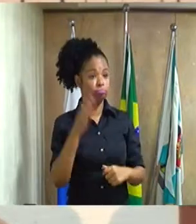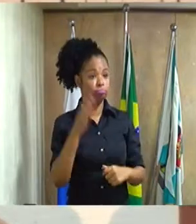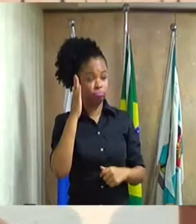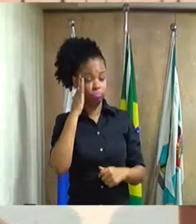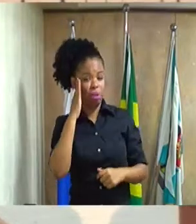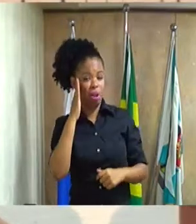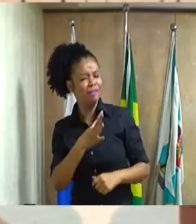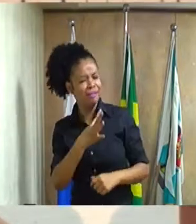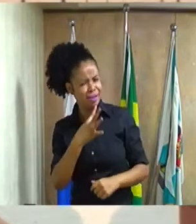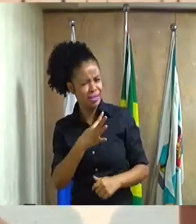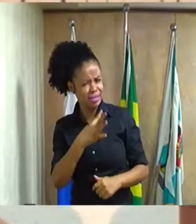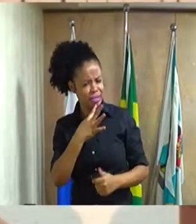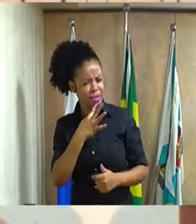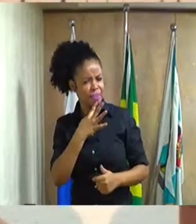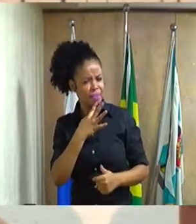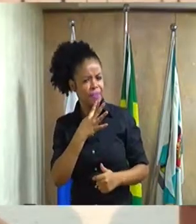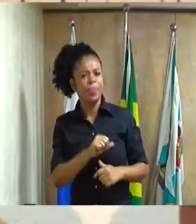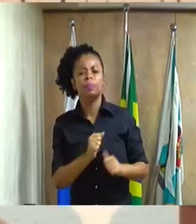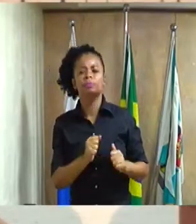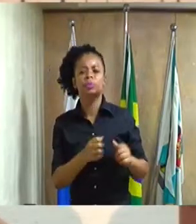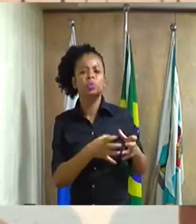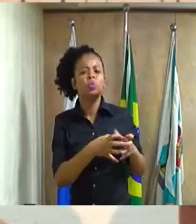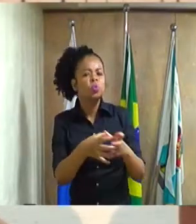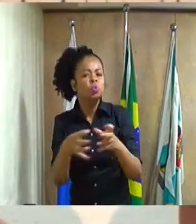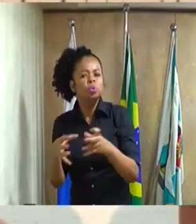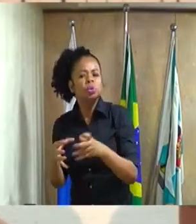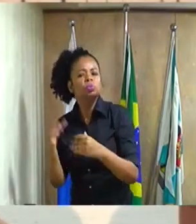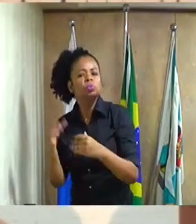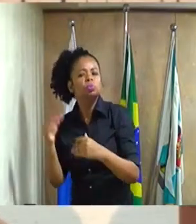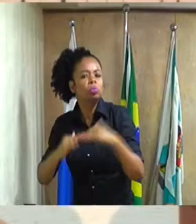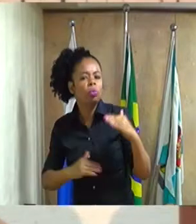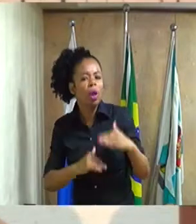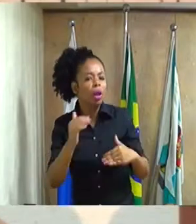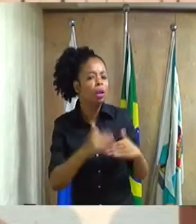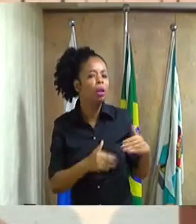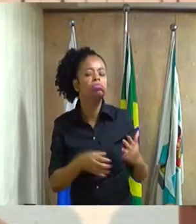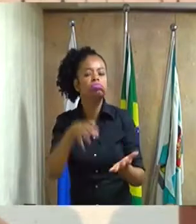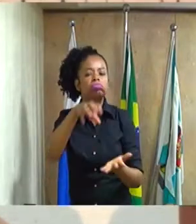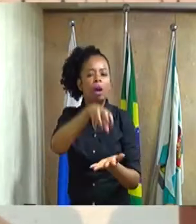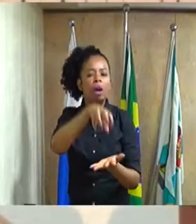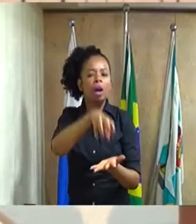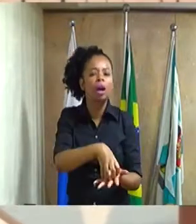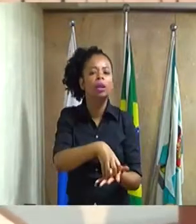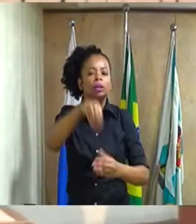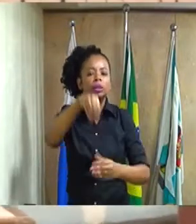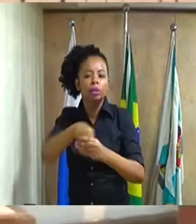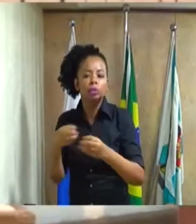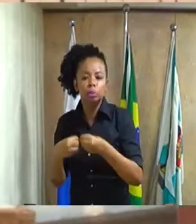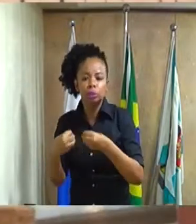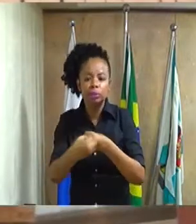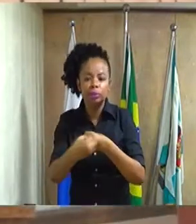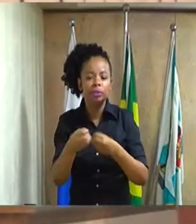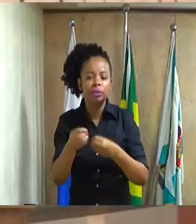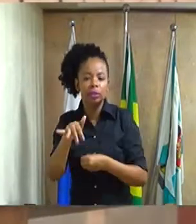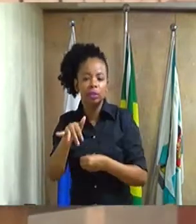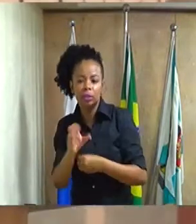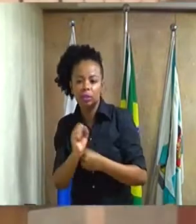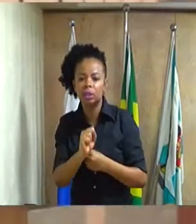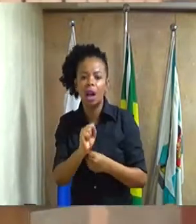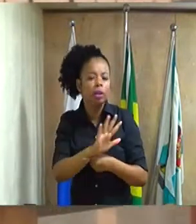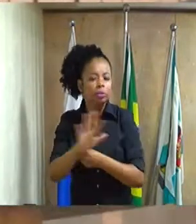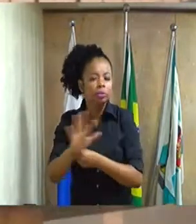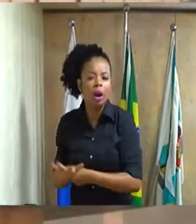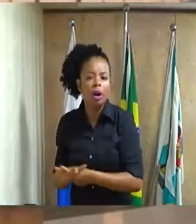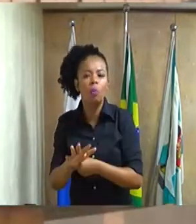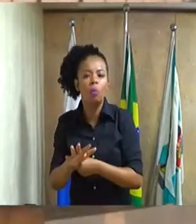essa cadeia de serviço que vem sendo instalada no nosso município, que só vem beneficiar a uma classe,